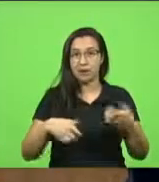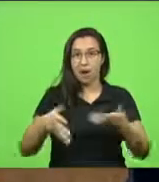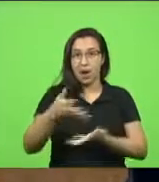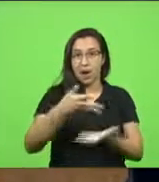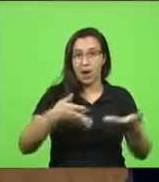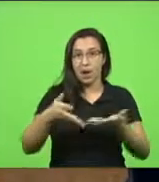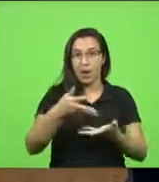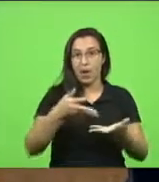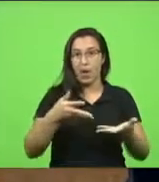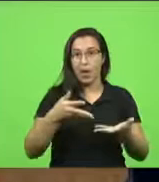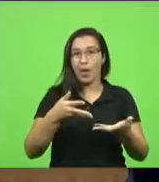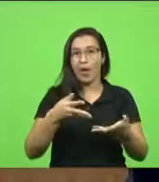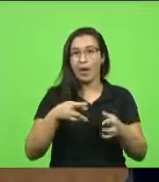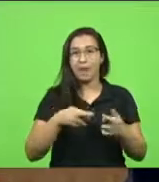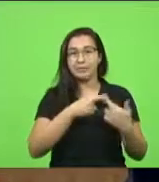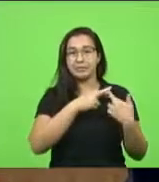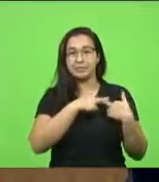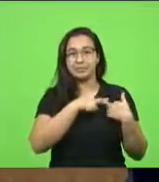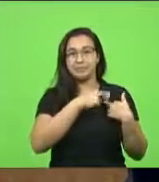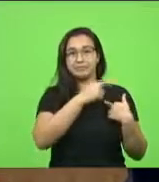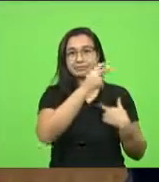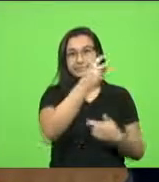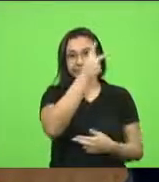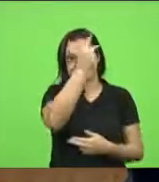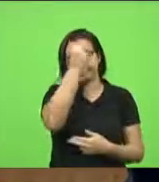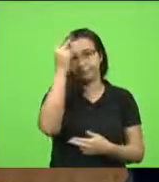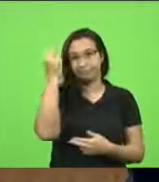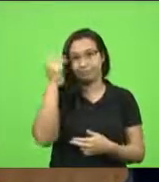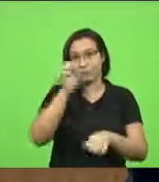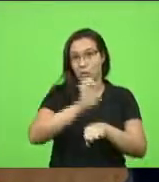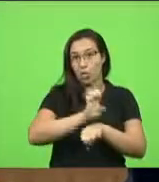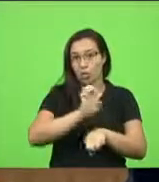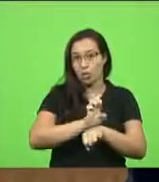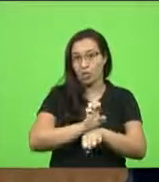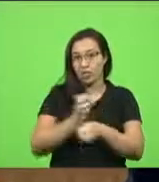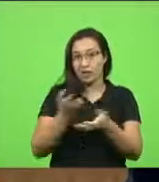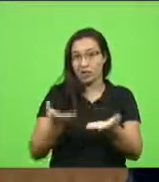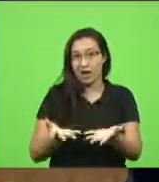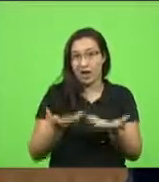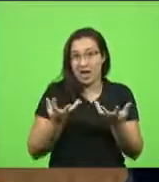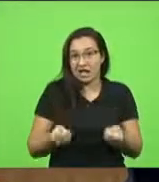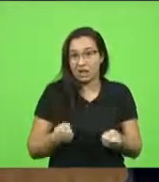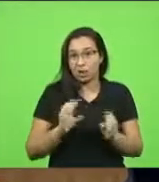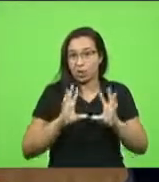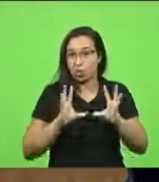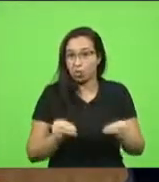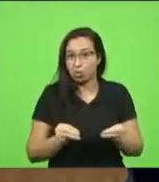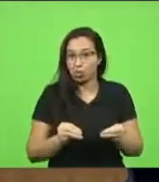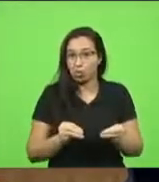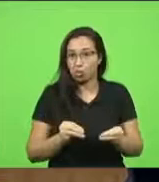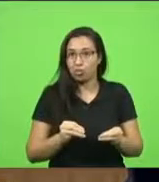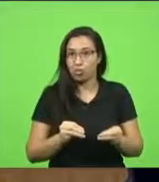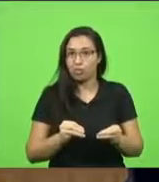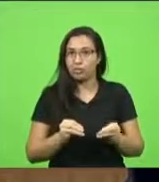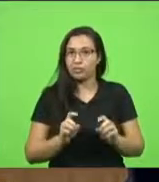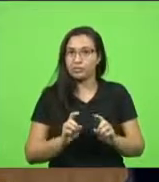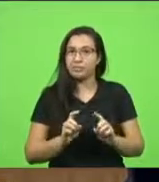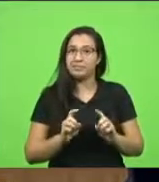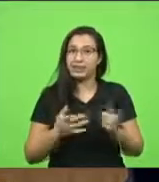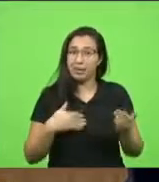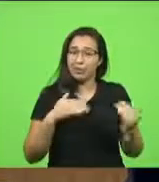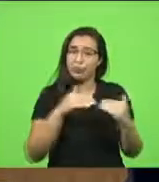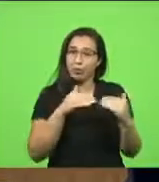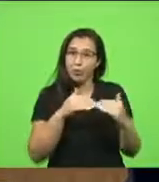seja, o governo do Estado está dando a entender que não vai assumir tudo sozinho. Eu concordo em partes, mas aí eu quero perguntar. E o